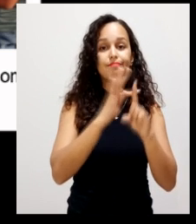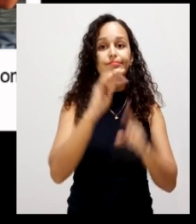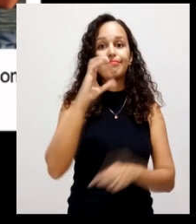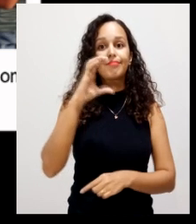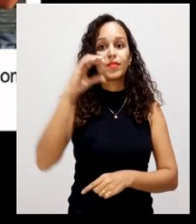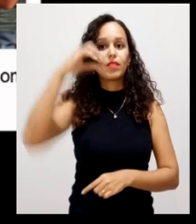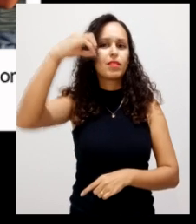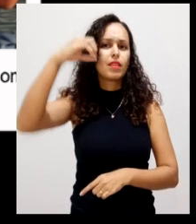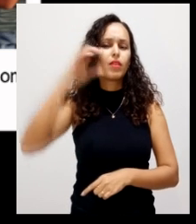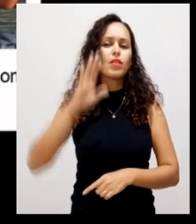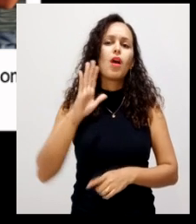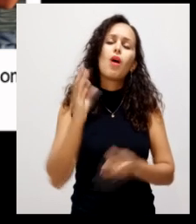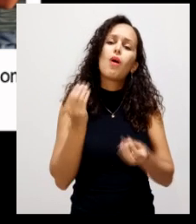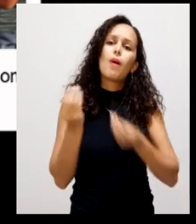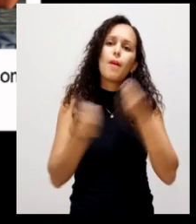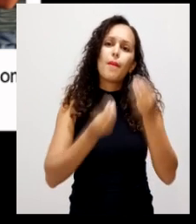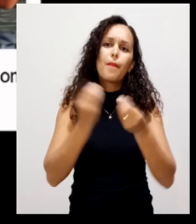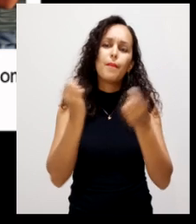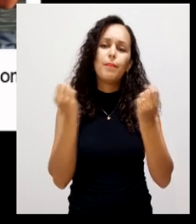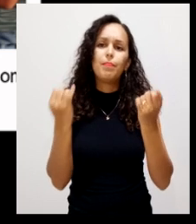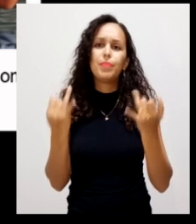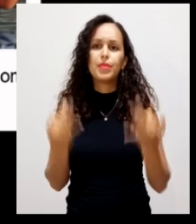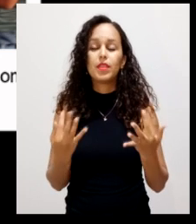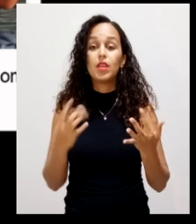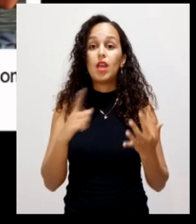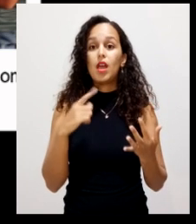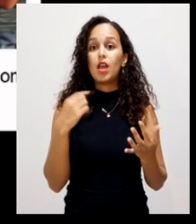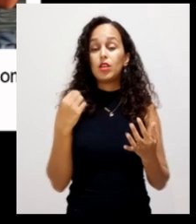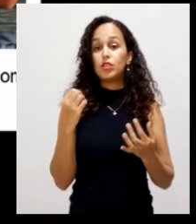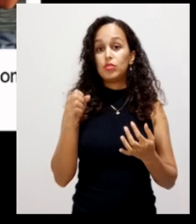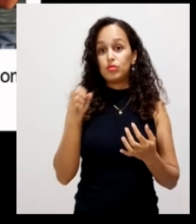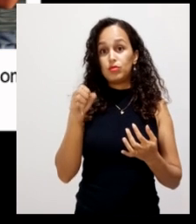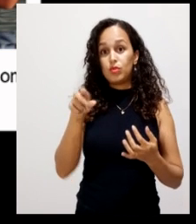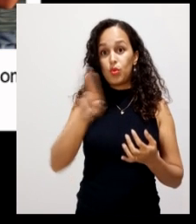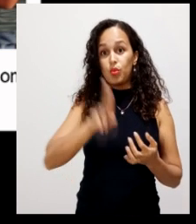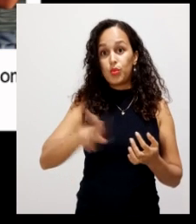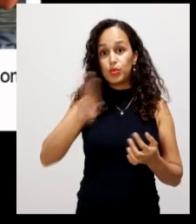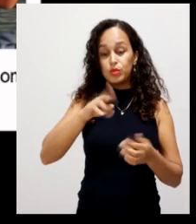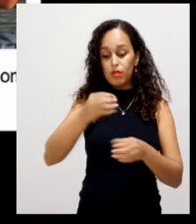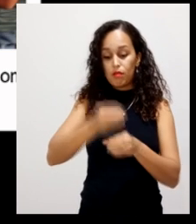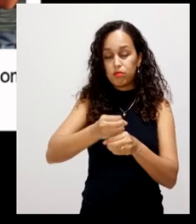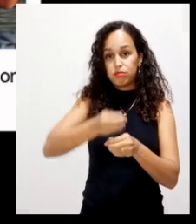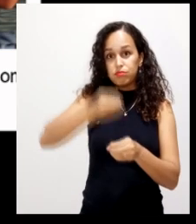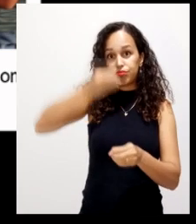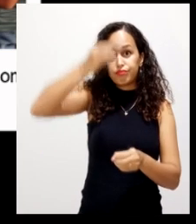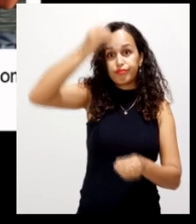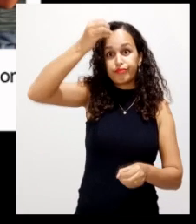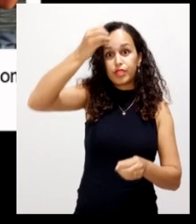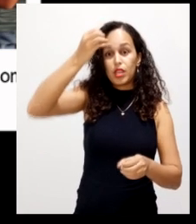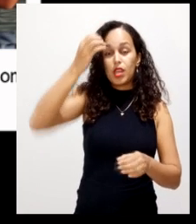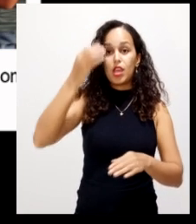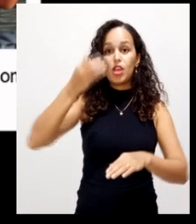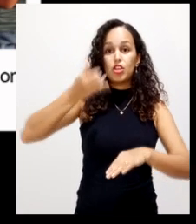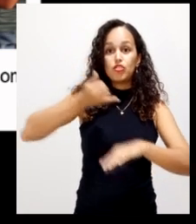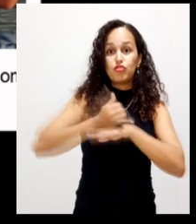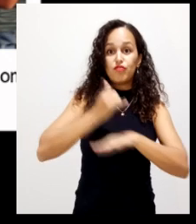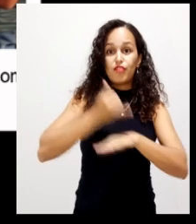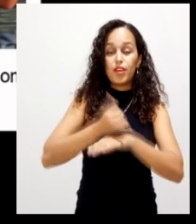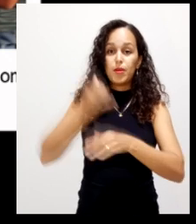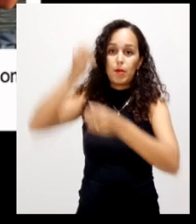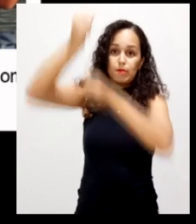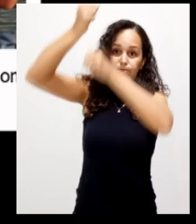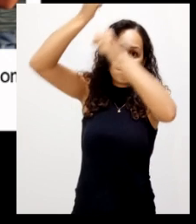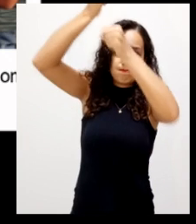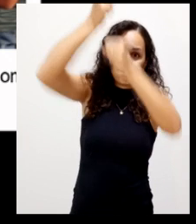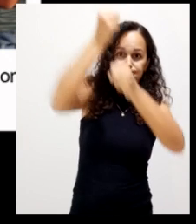como é que isso é visto a gente utiliza normalmente um vergalhão de ferro e nós fincamos esse vergalhão de ferro até o